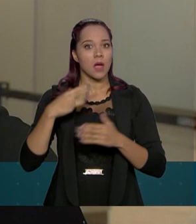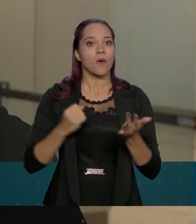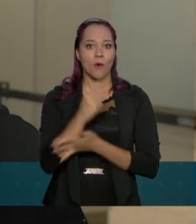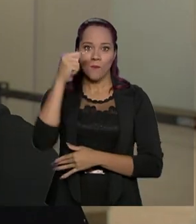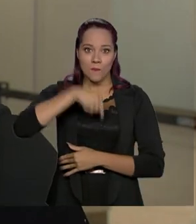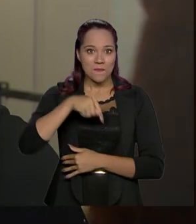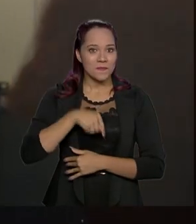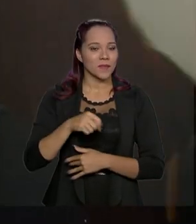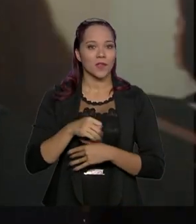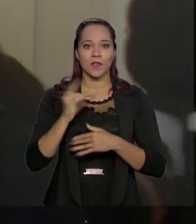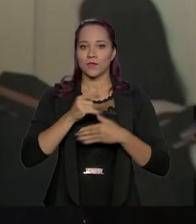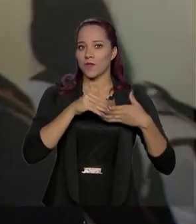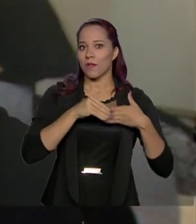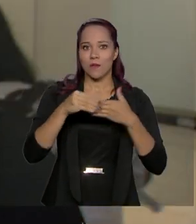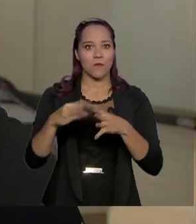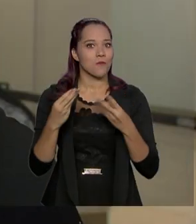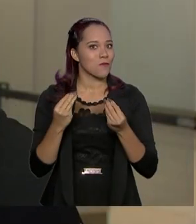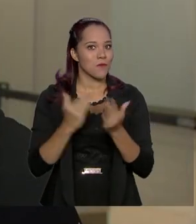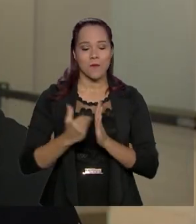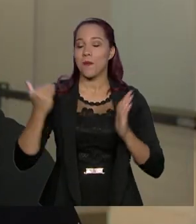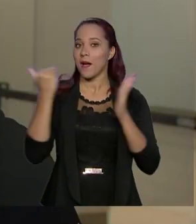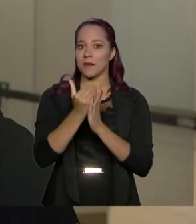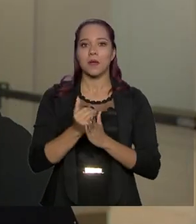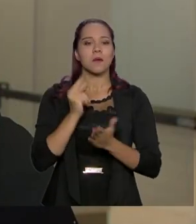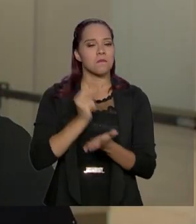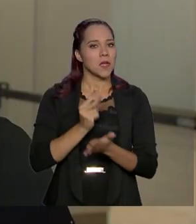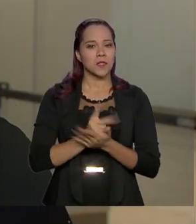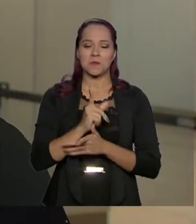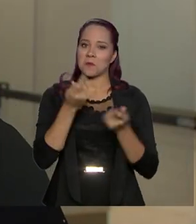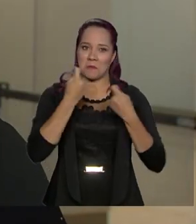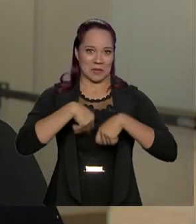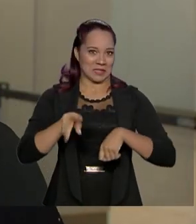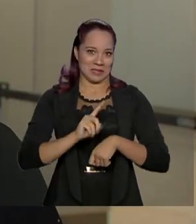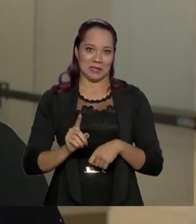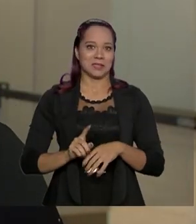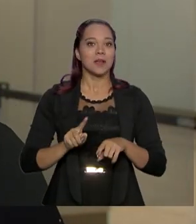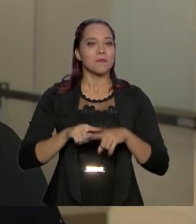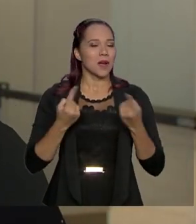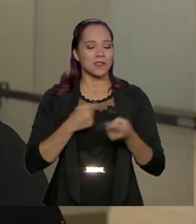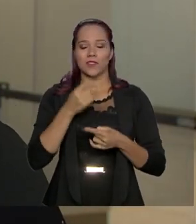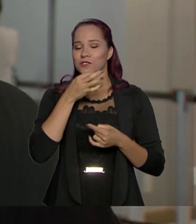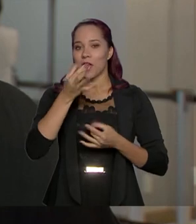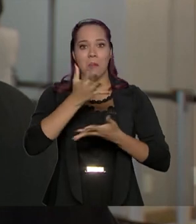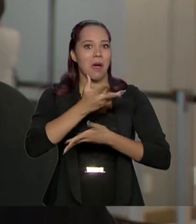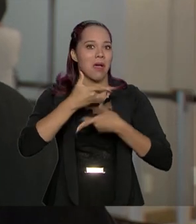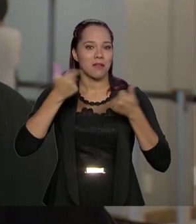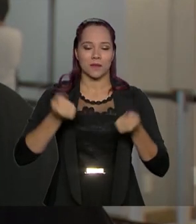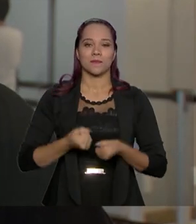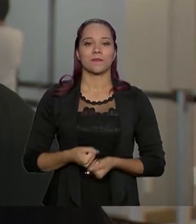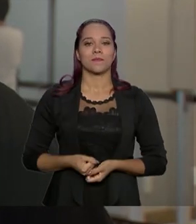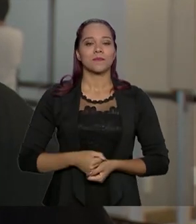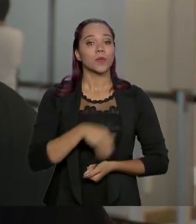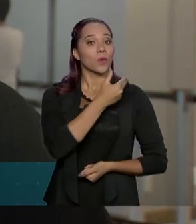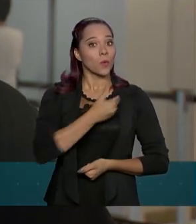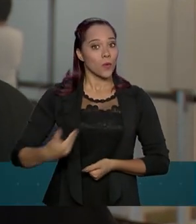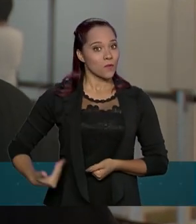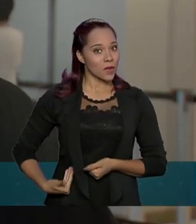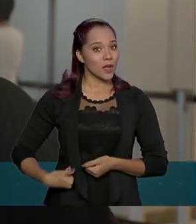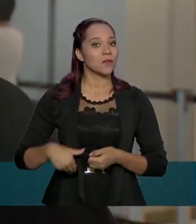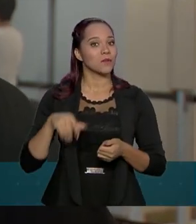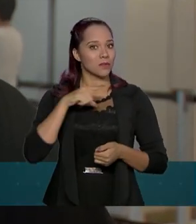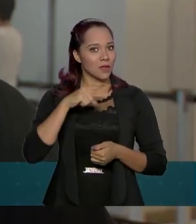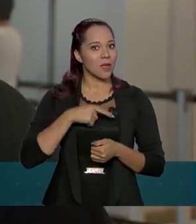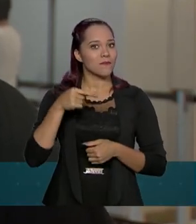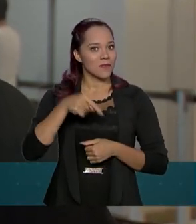aqui e levando muito mais, mesmo aquilo que a gente não precisa. Então foi maravilhoso. O governo, com mais essa medida,